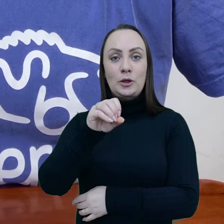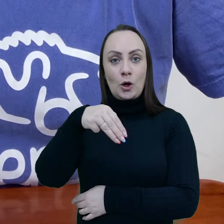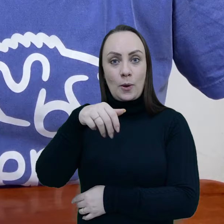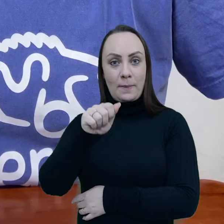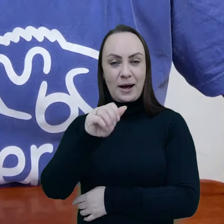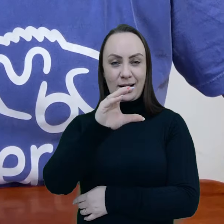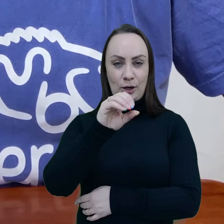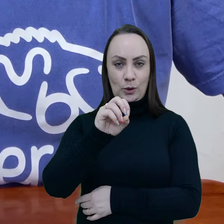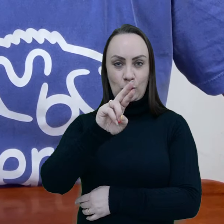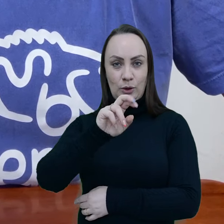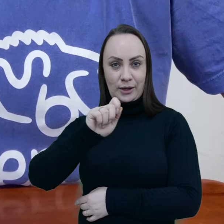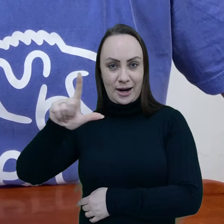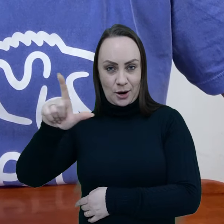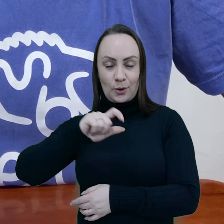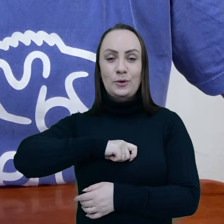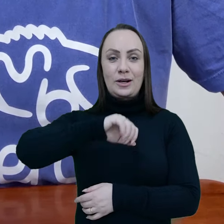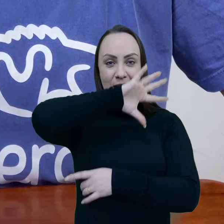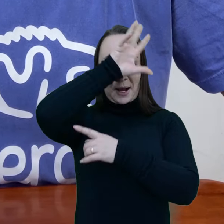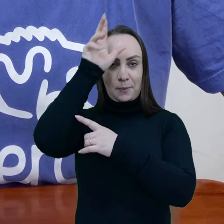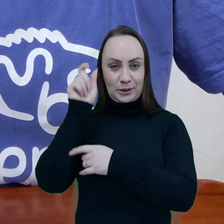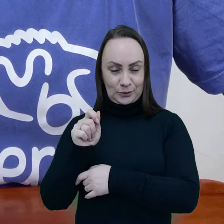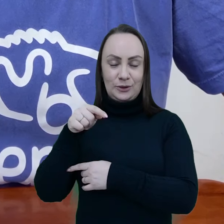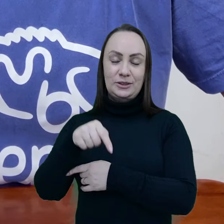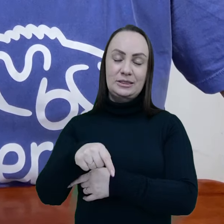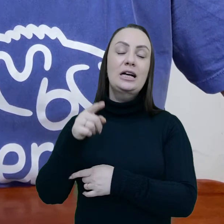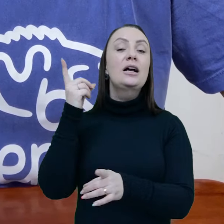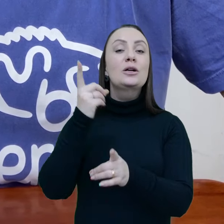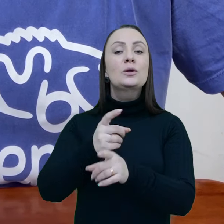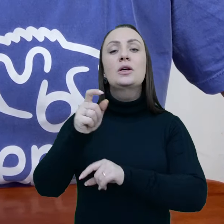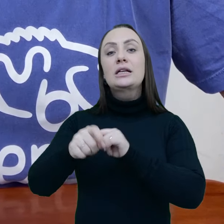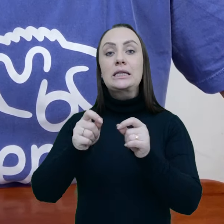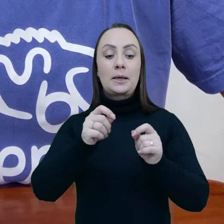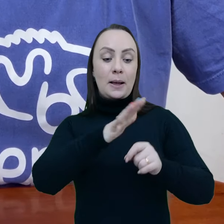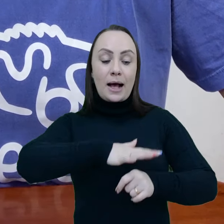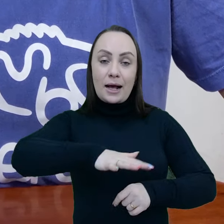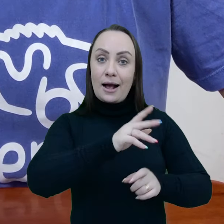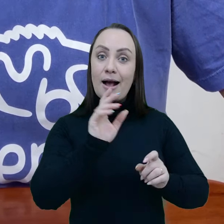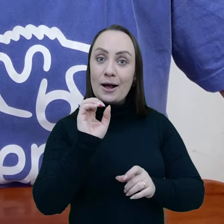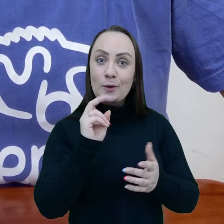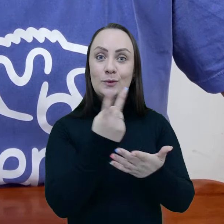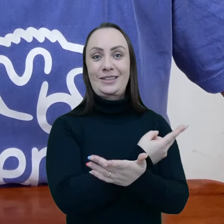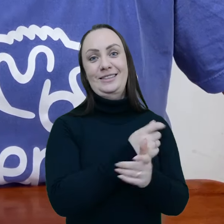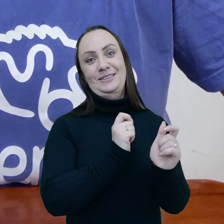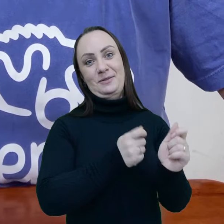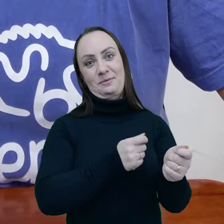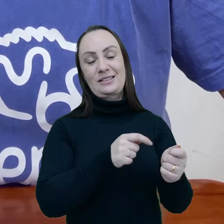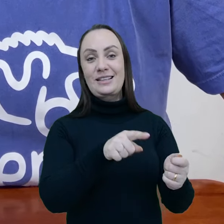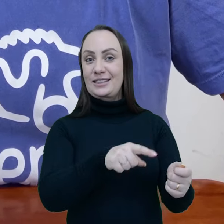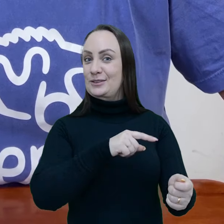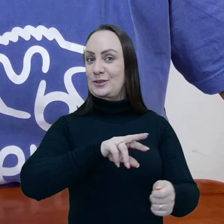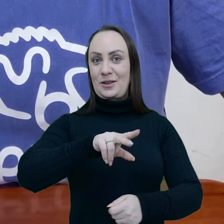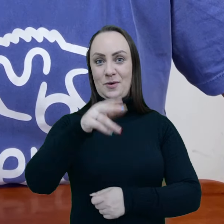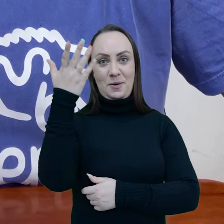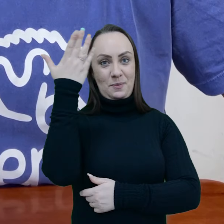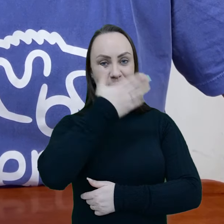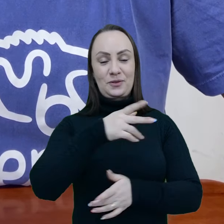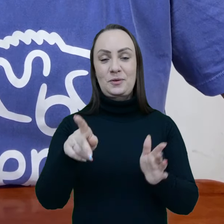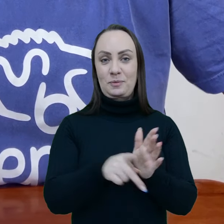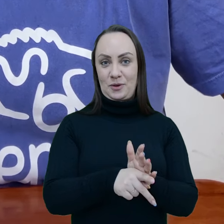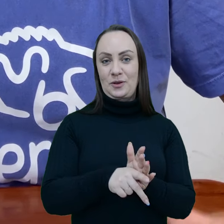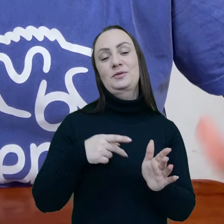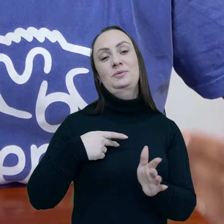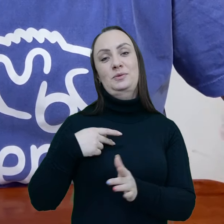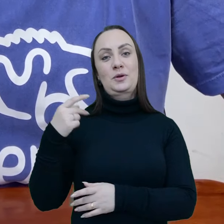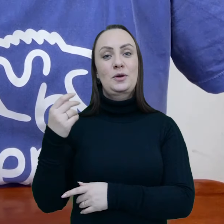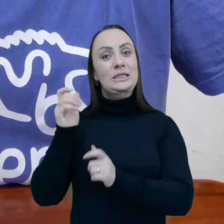nosso novo bioma, que são os corais amazônicos. Há indícios muito, muito fortes de que essa pesca acontece exatamente nessas áreas,